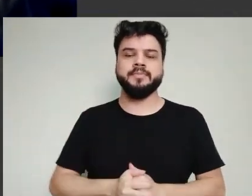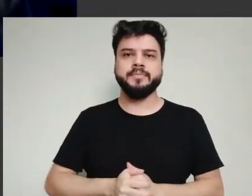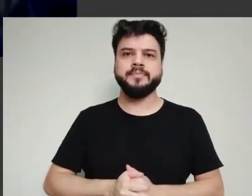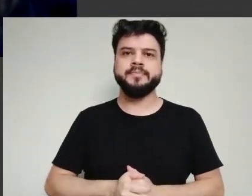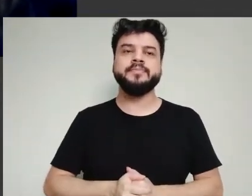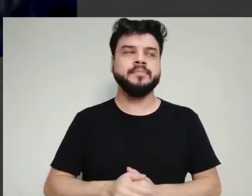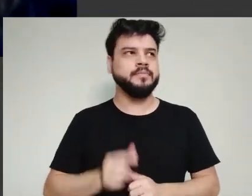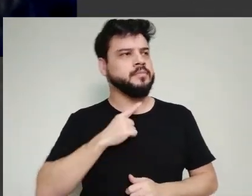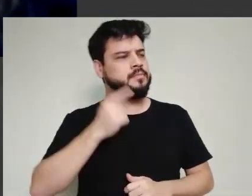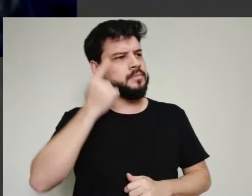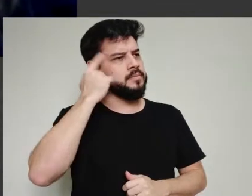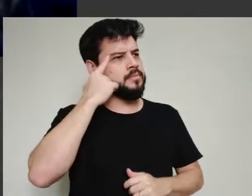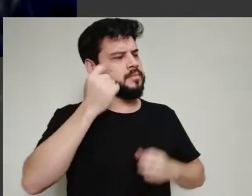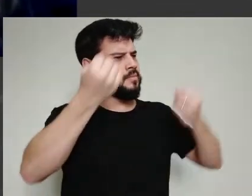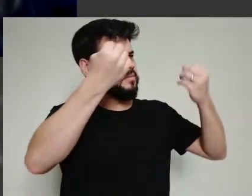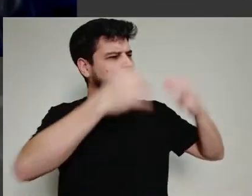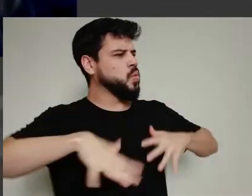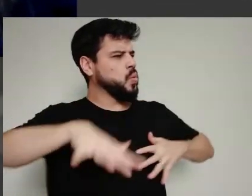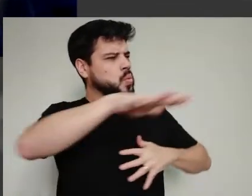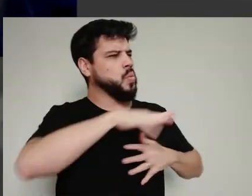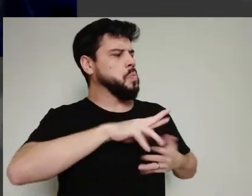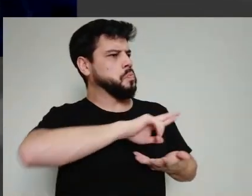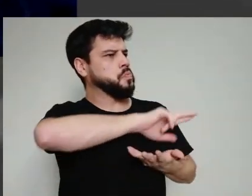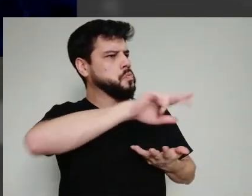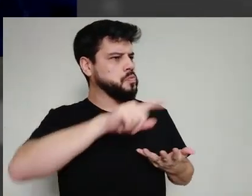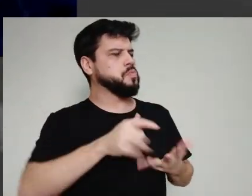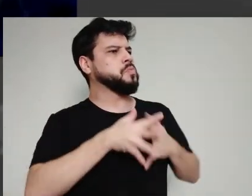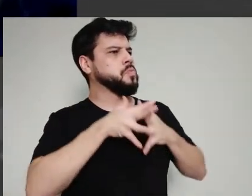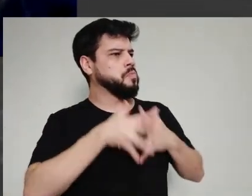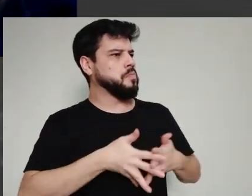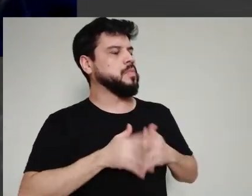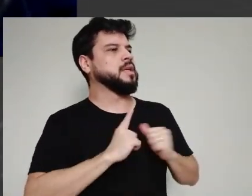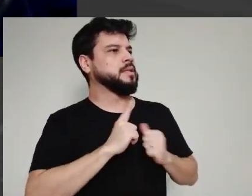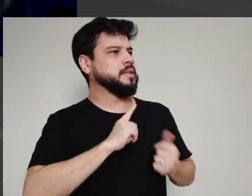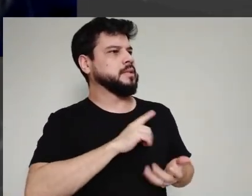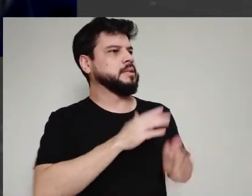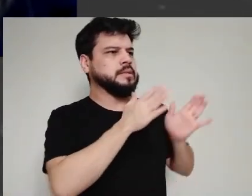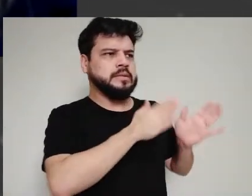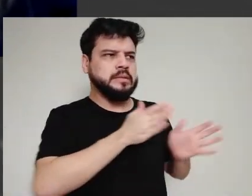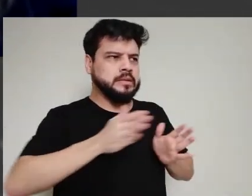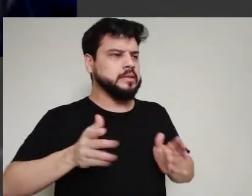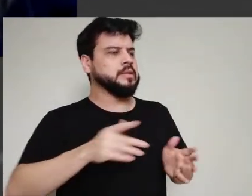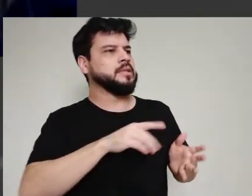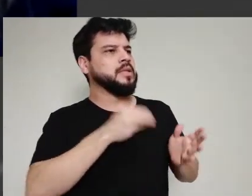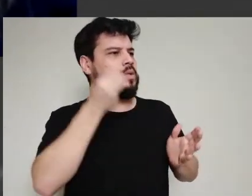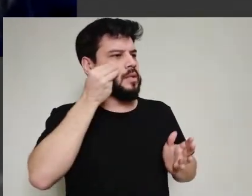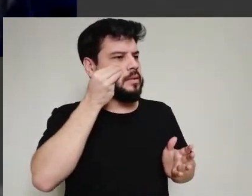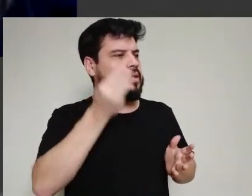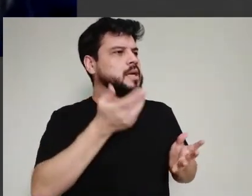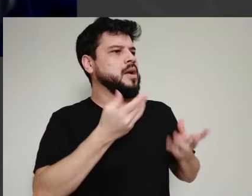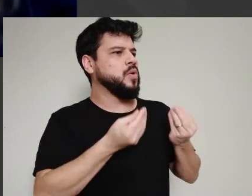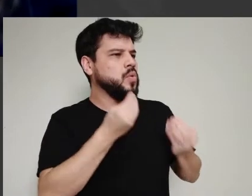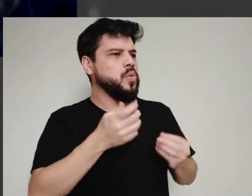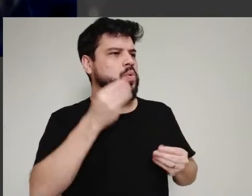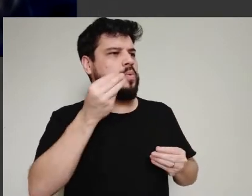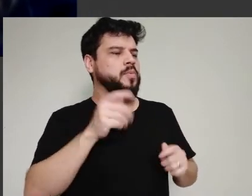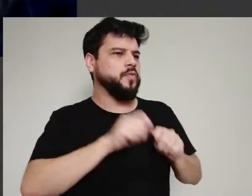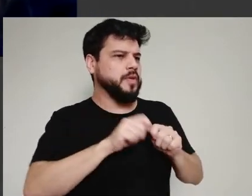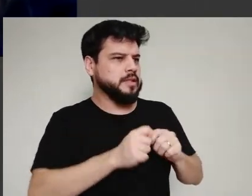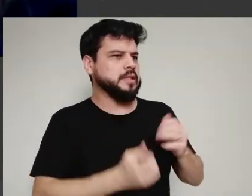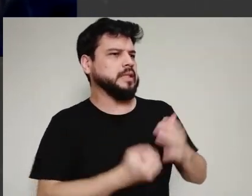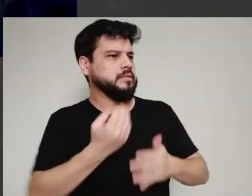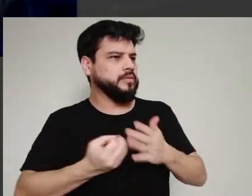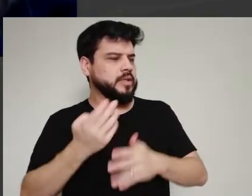realmente não tem como, por mais que a gente queira, a gente aparecer com uma vacina amanhã. E mesmo que surja uma